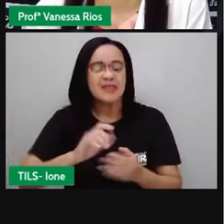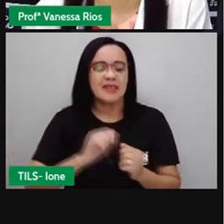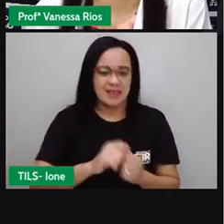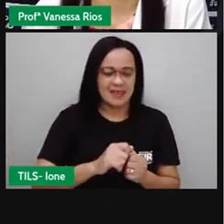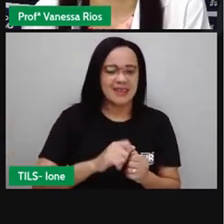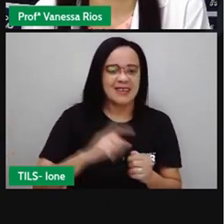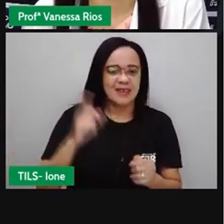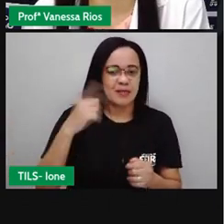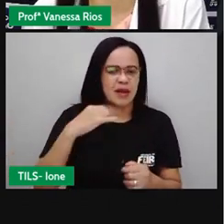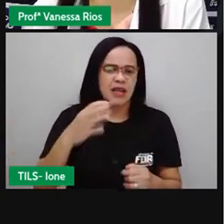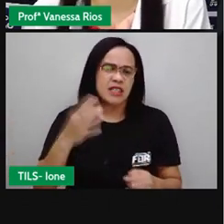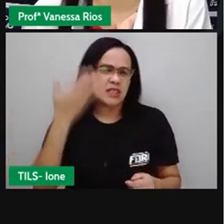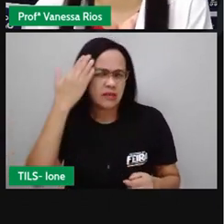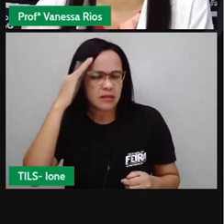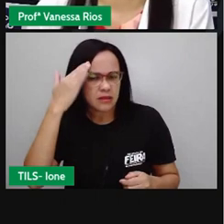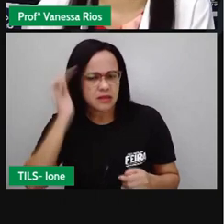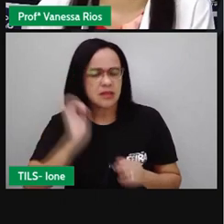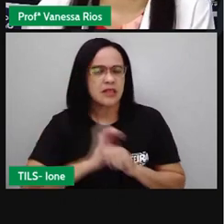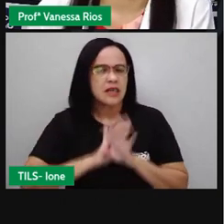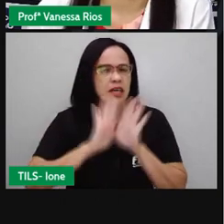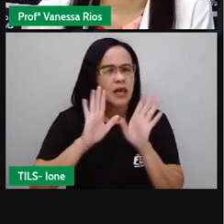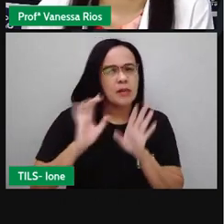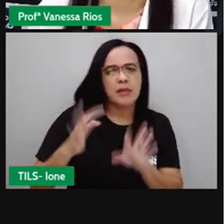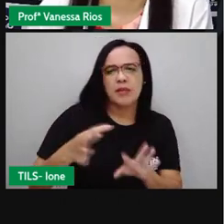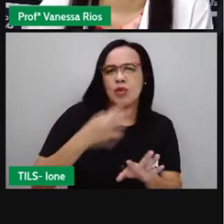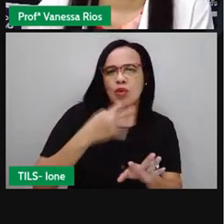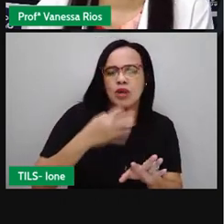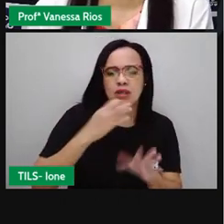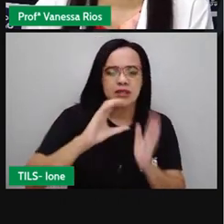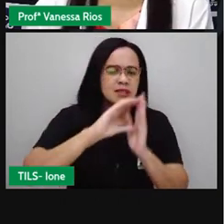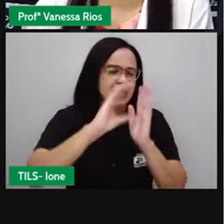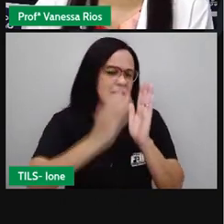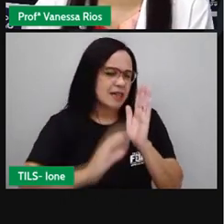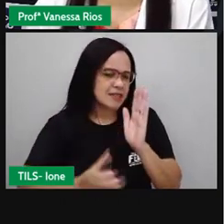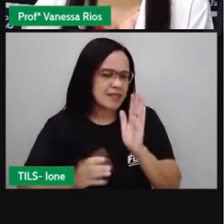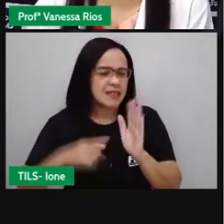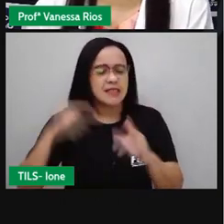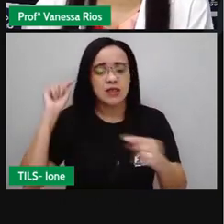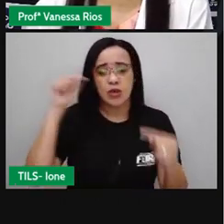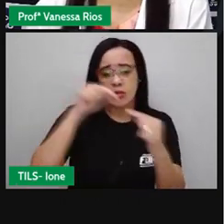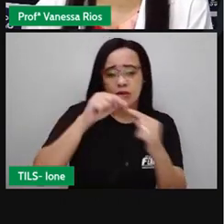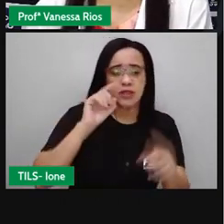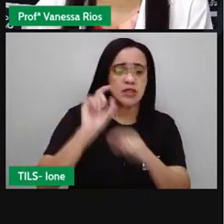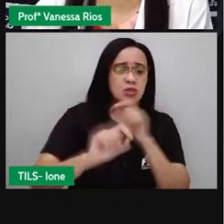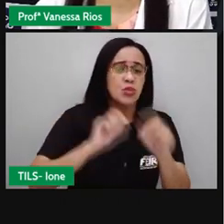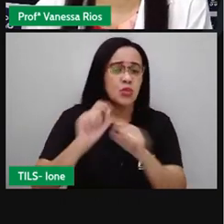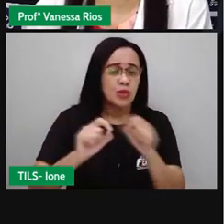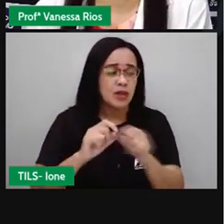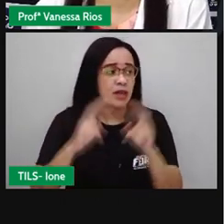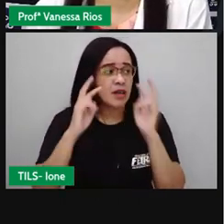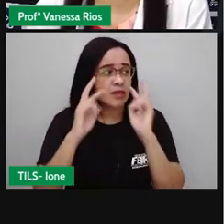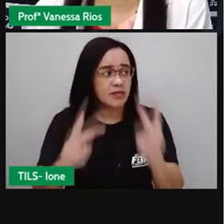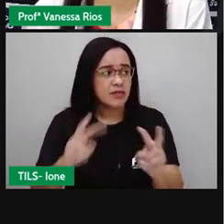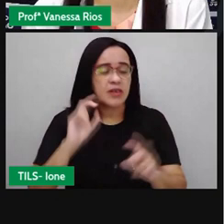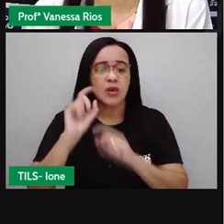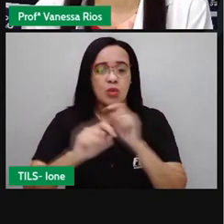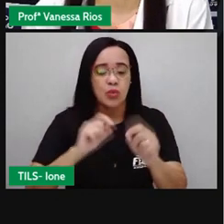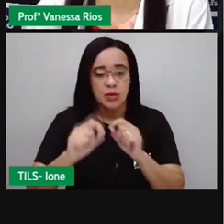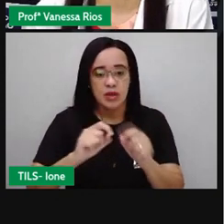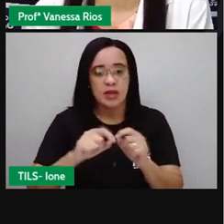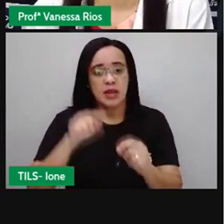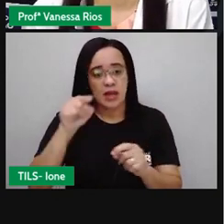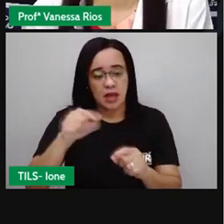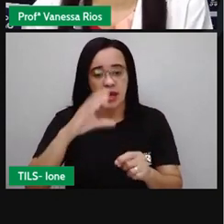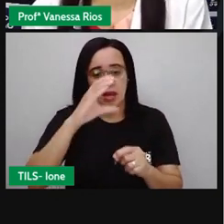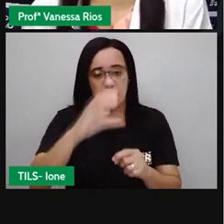o seu objetivo, todas as suas características e observar que a crônica é um gênero textual escrito aí